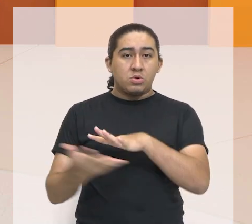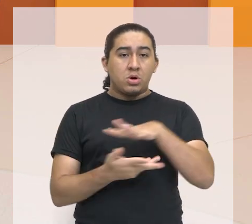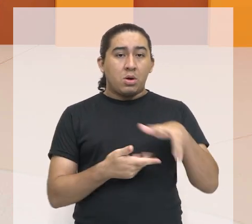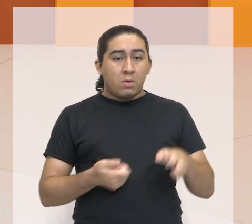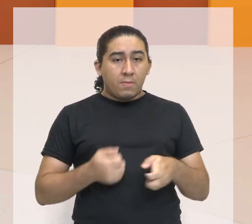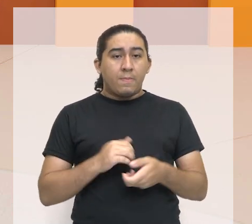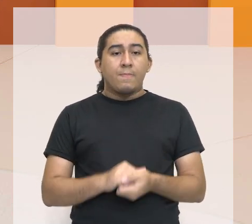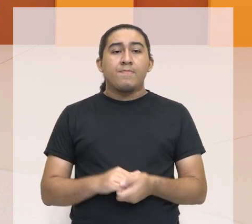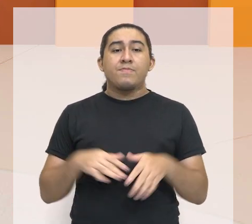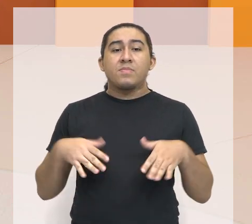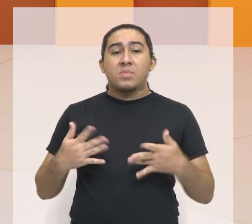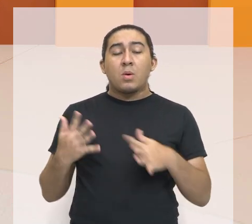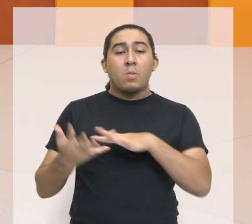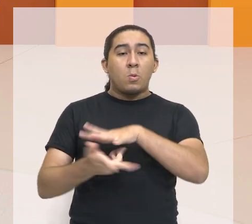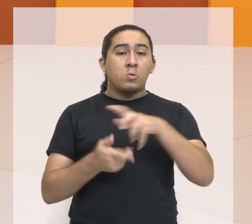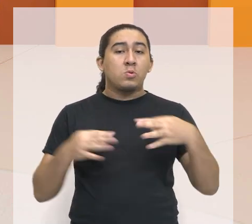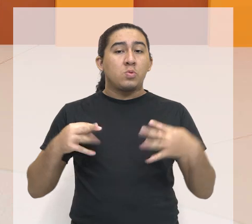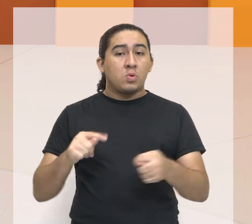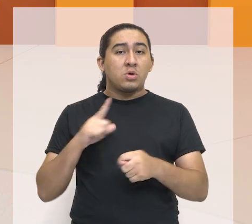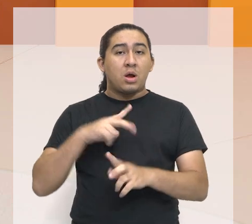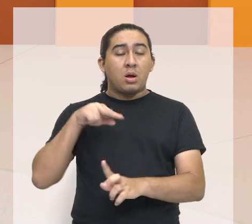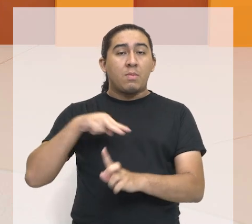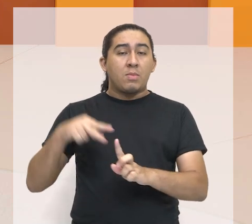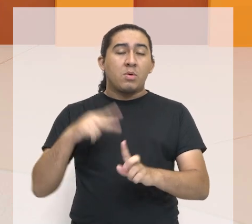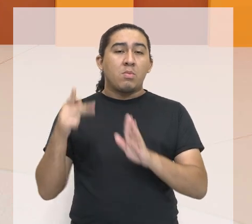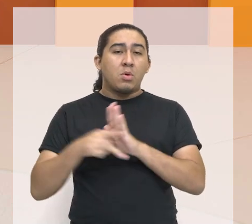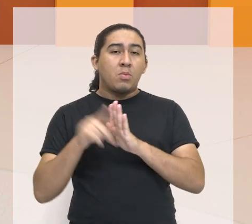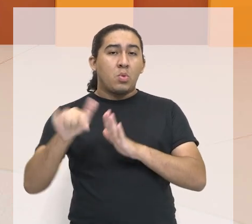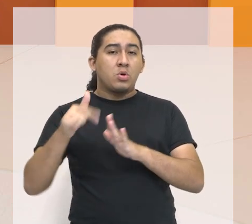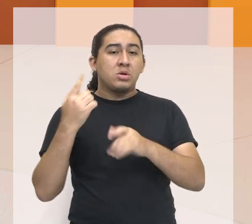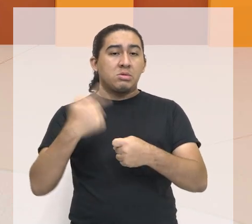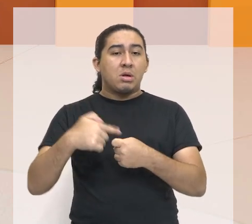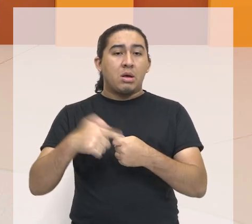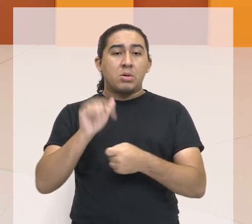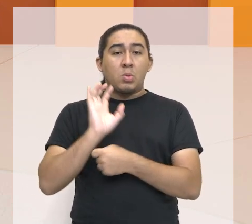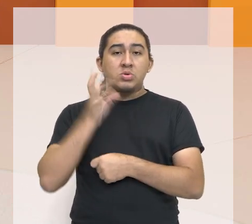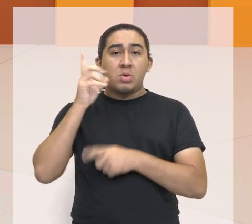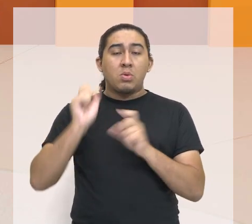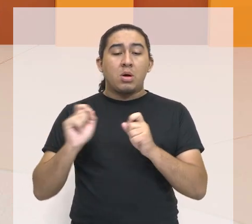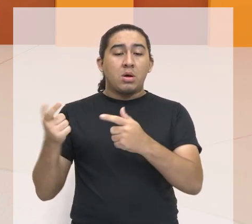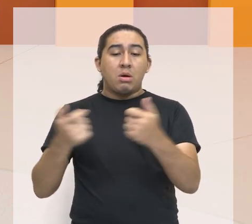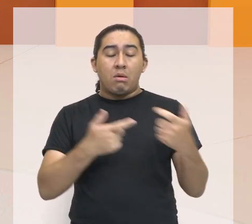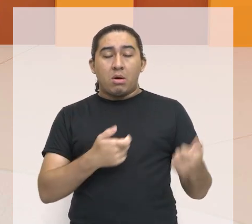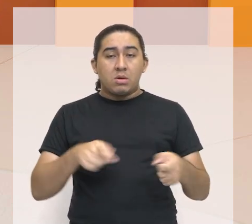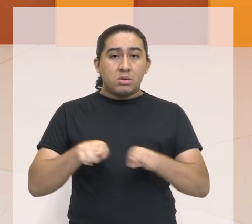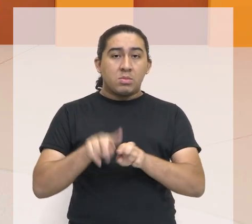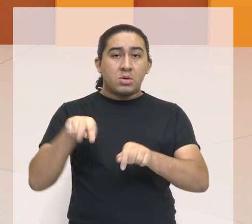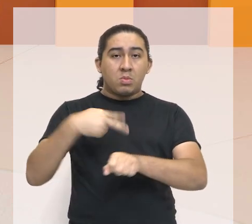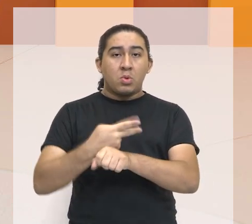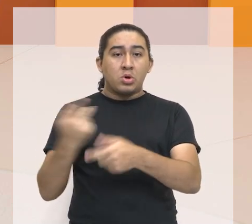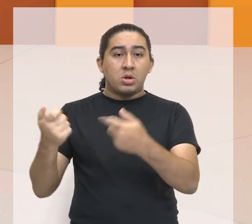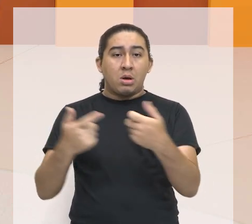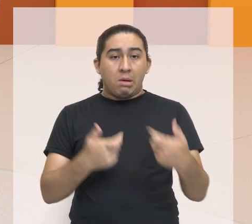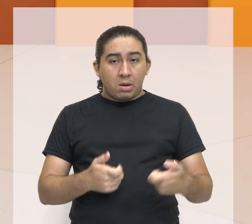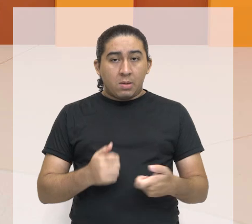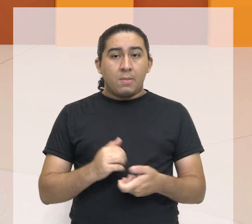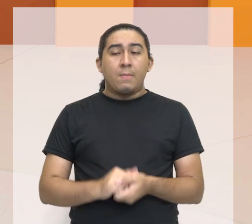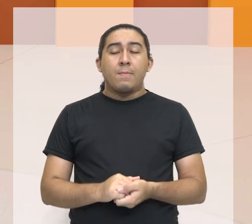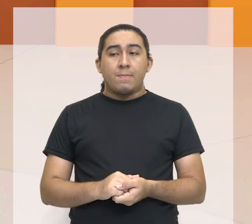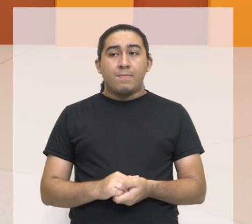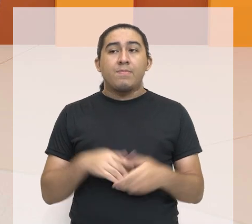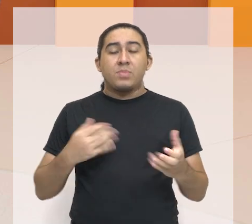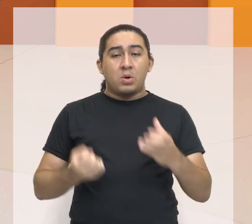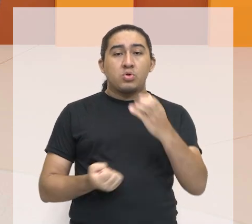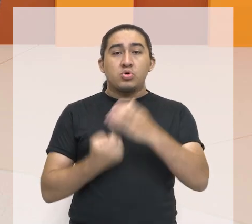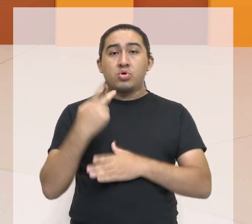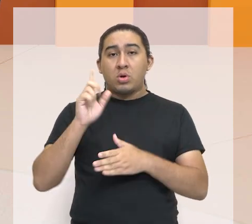Então, o mundo todo se voltou para as atrocidades que aconteceram nessas guerras, no pós-guerra. Então, surgiu